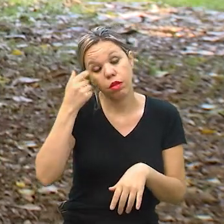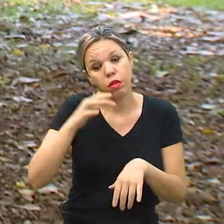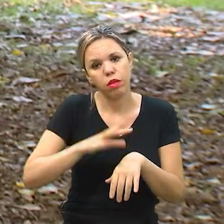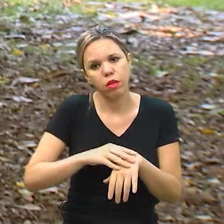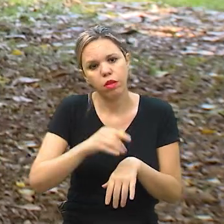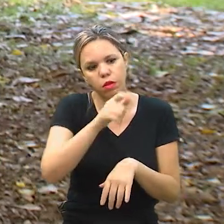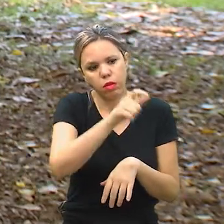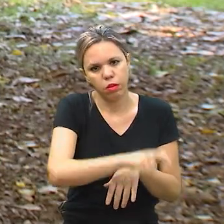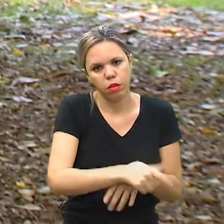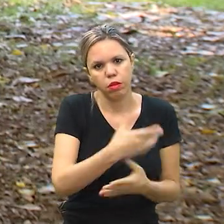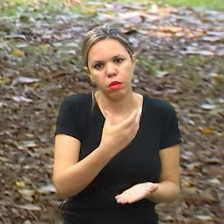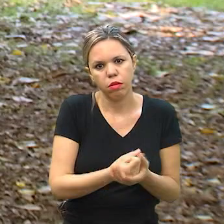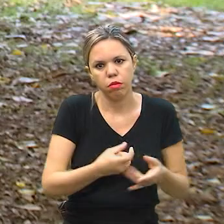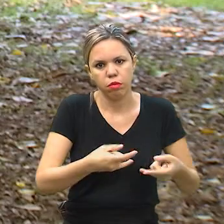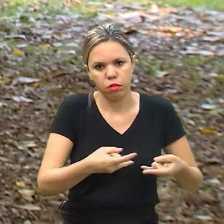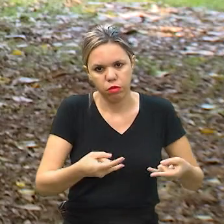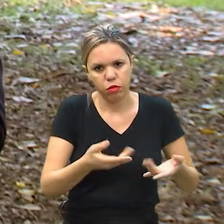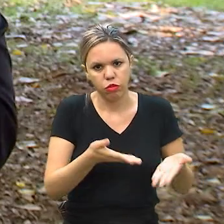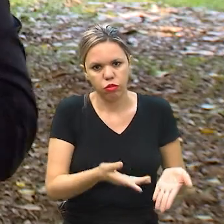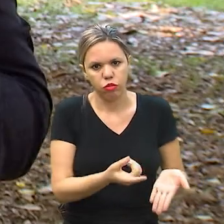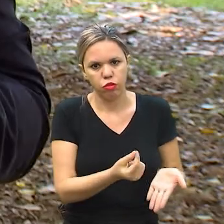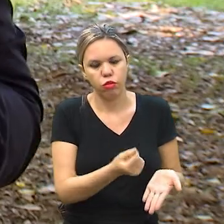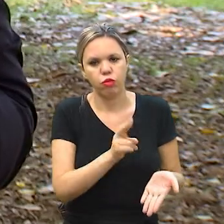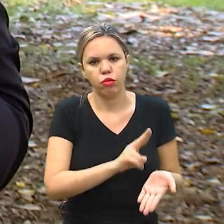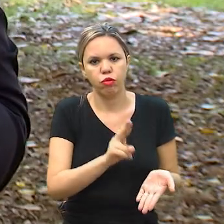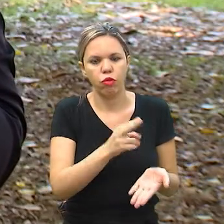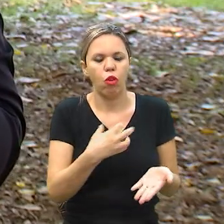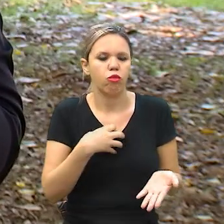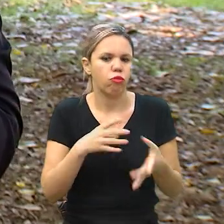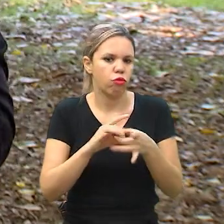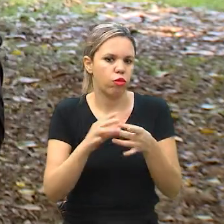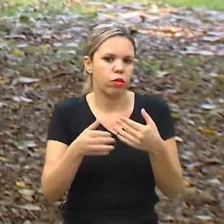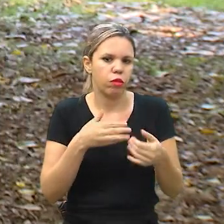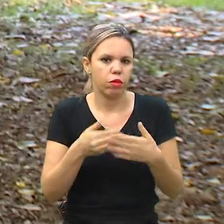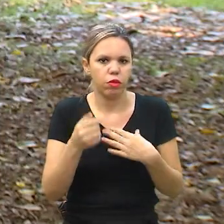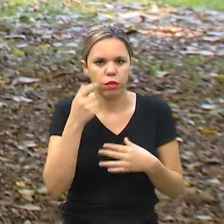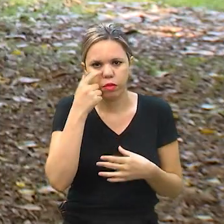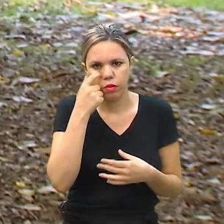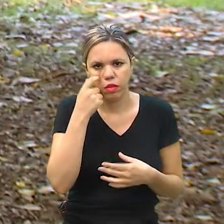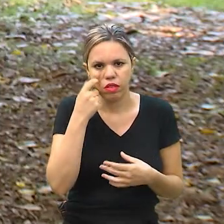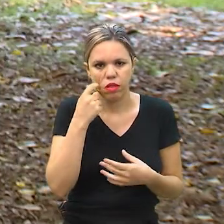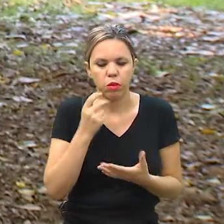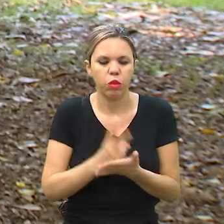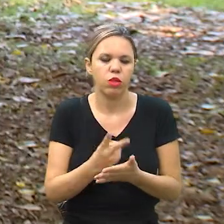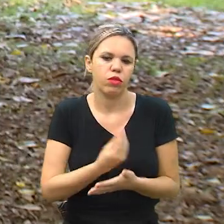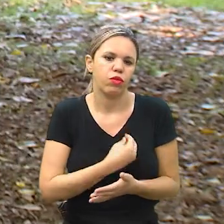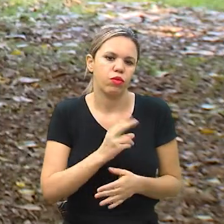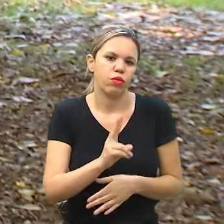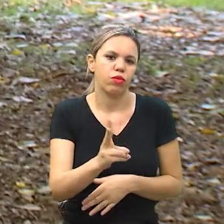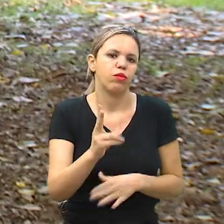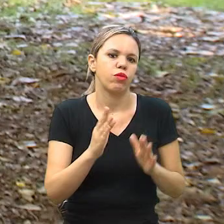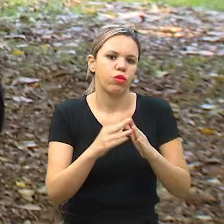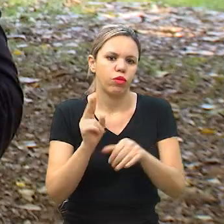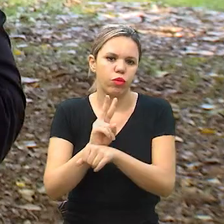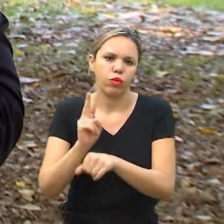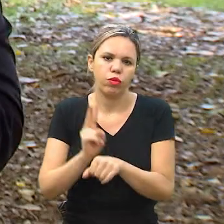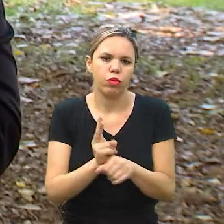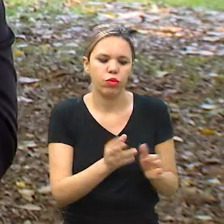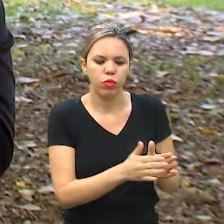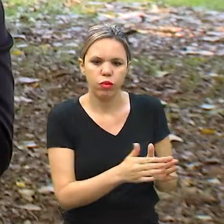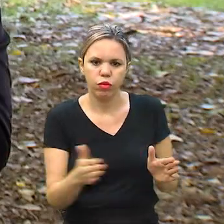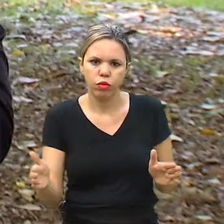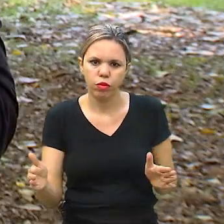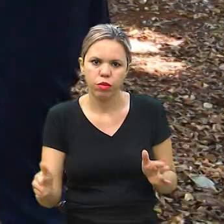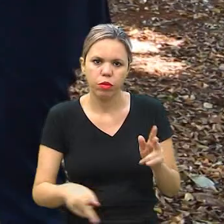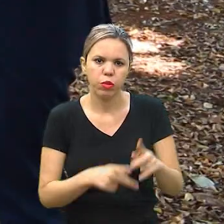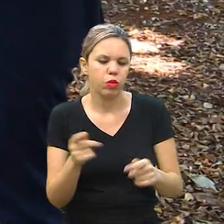essa pessoa recebe um cheque. Esse cheque ela utiliza da forma como ela quiser. Seja para manter o padrão de vida da casa, durante esse período que